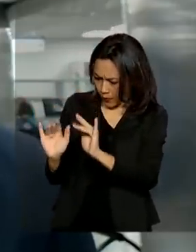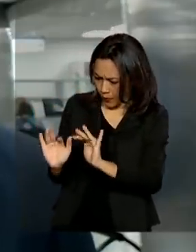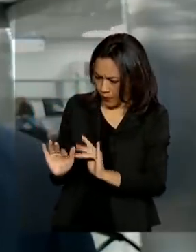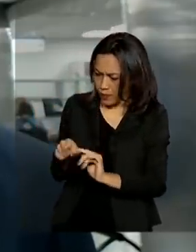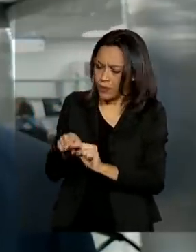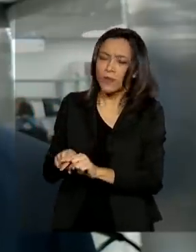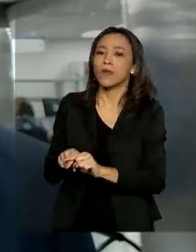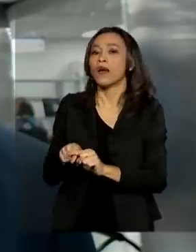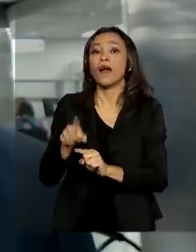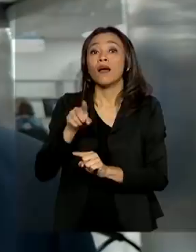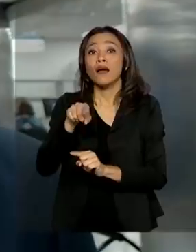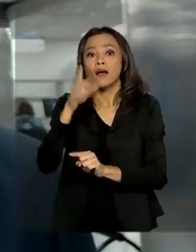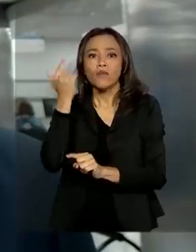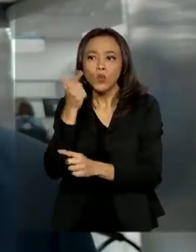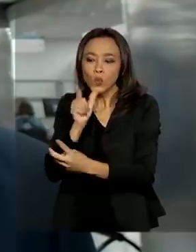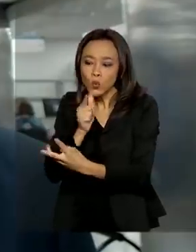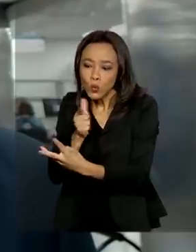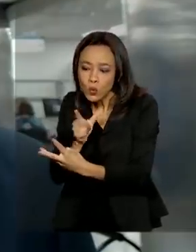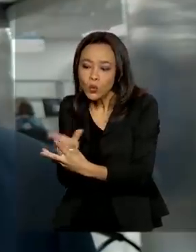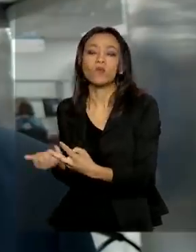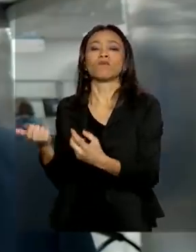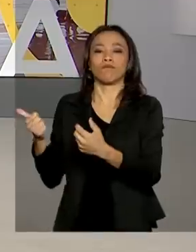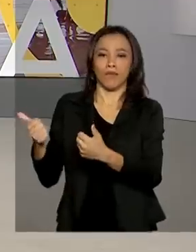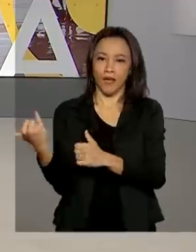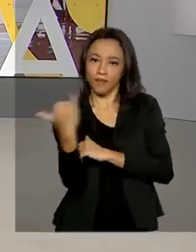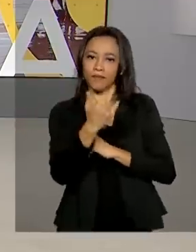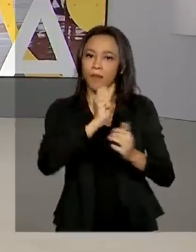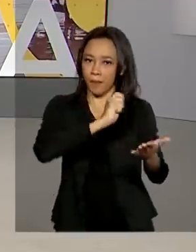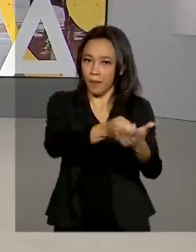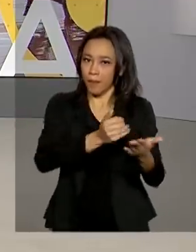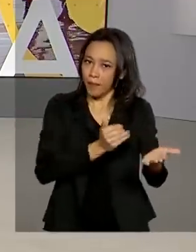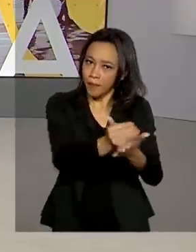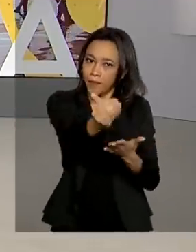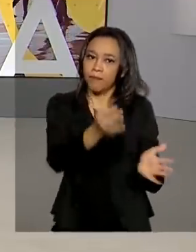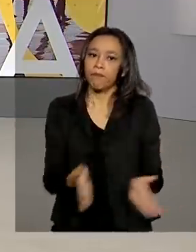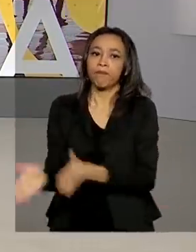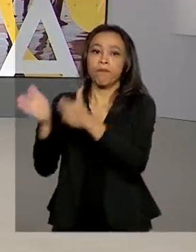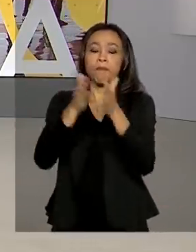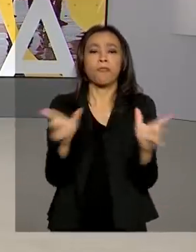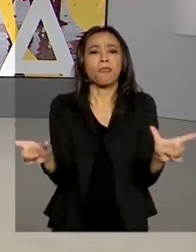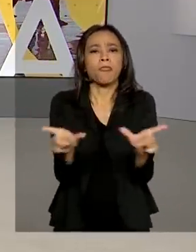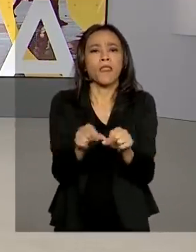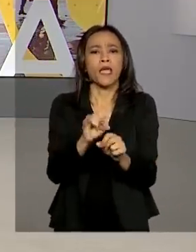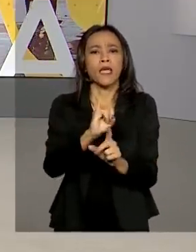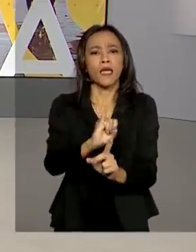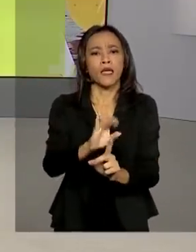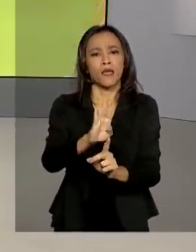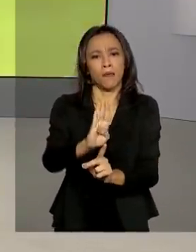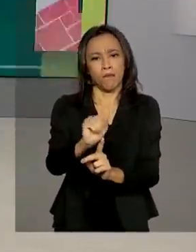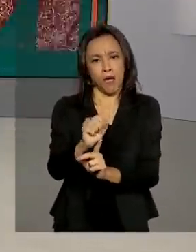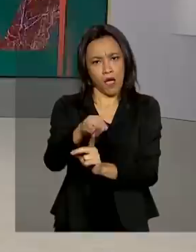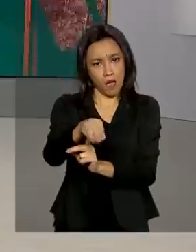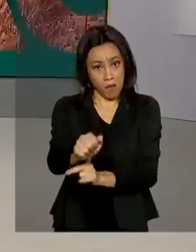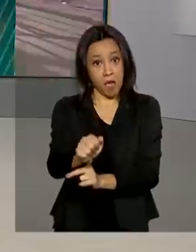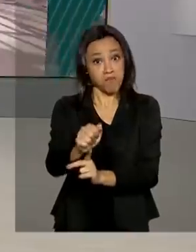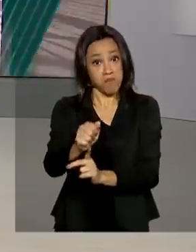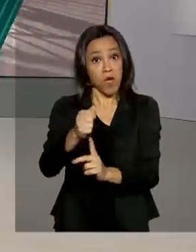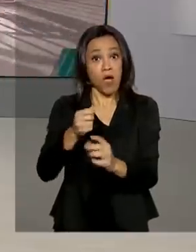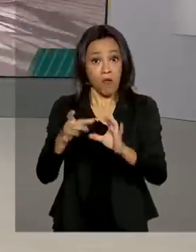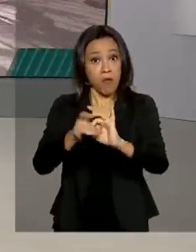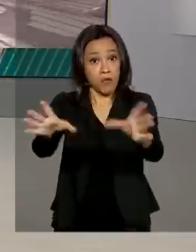as pessoas que iam sendo analisadas. O IBAMA autorizou a contratação de brigadistas